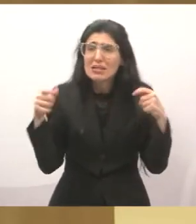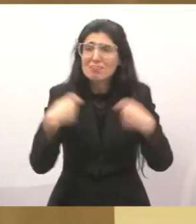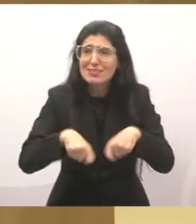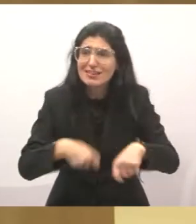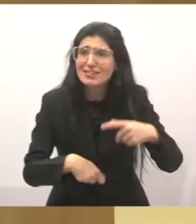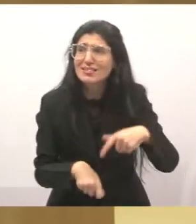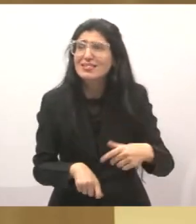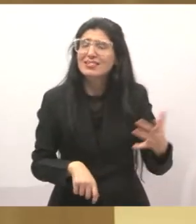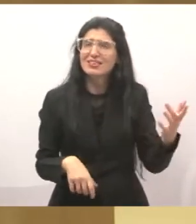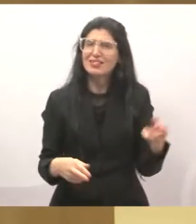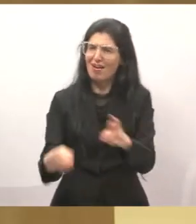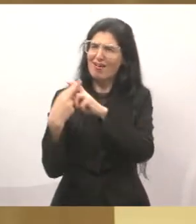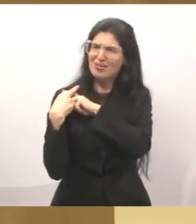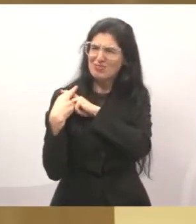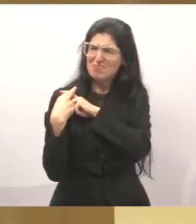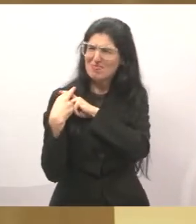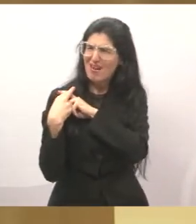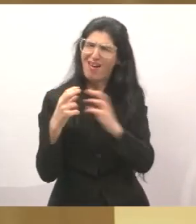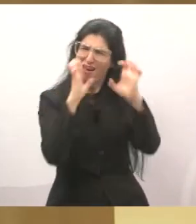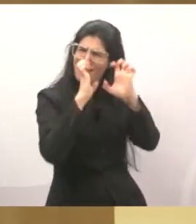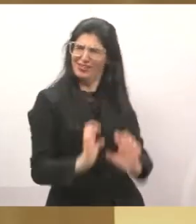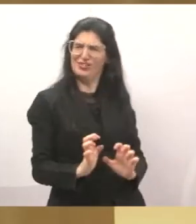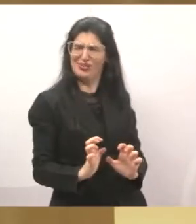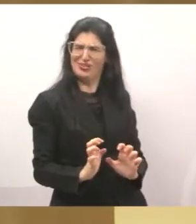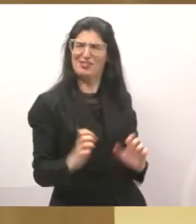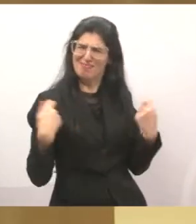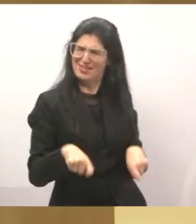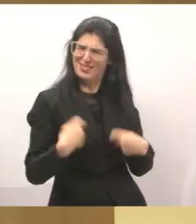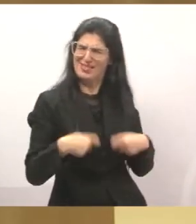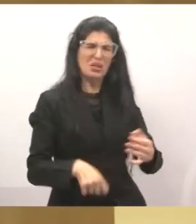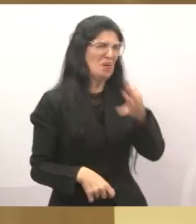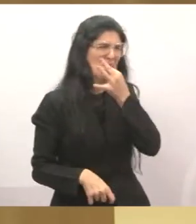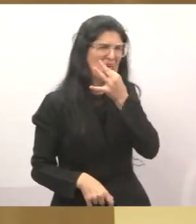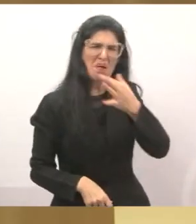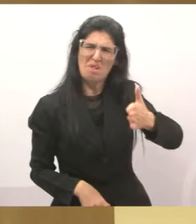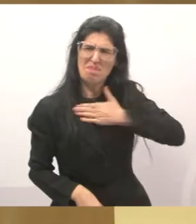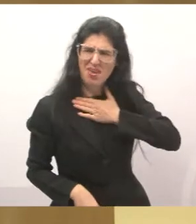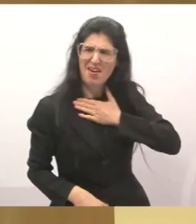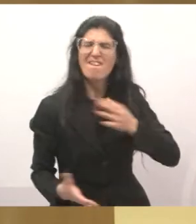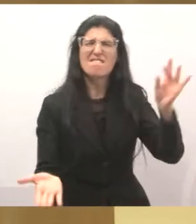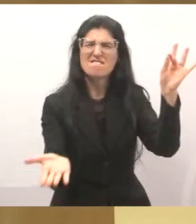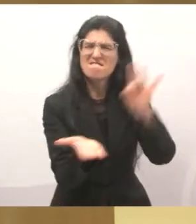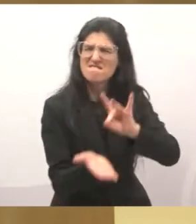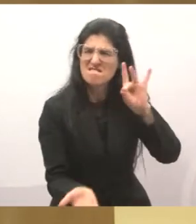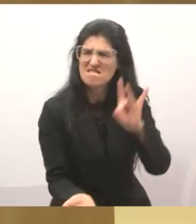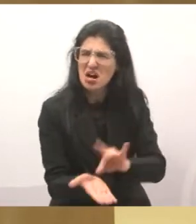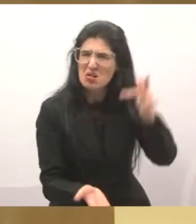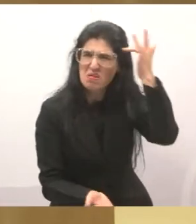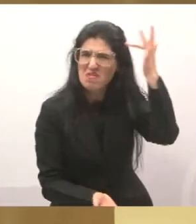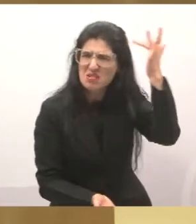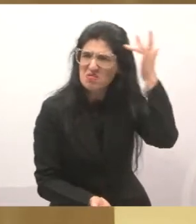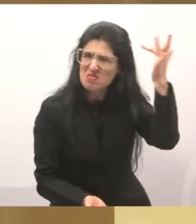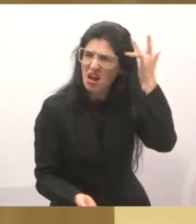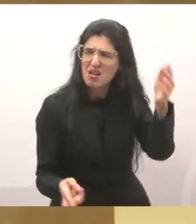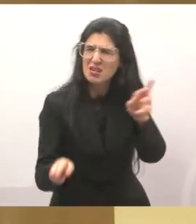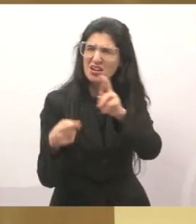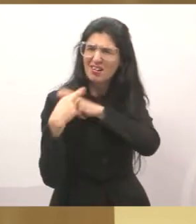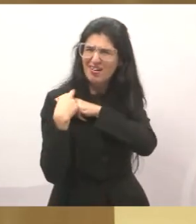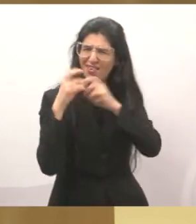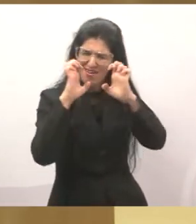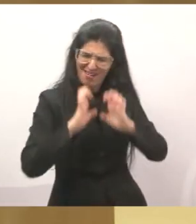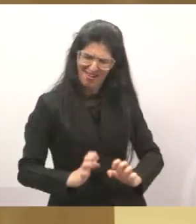Não dá nem para usar a palavra moral, mas de bom senso, na minha opinião, né? Falta razoabilidade. Essa é a crítica que esse vereador faz.